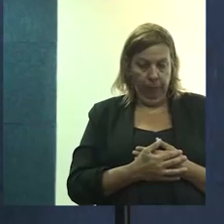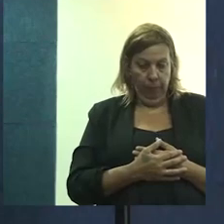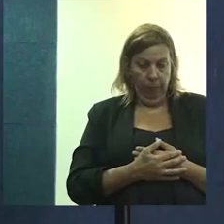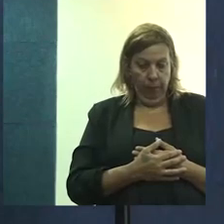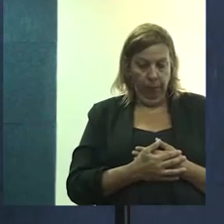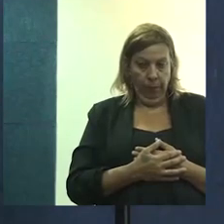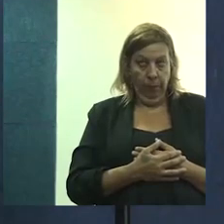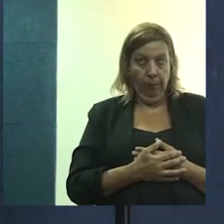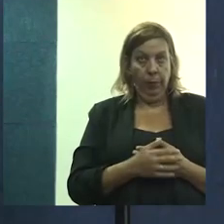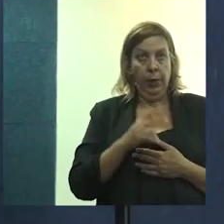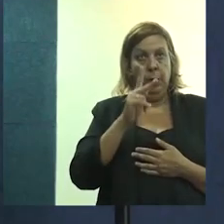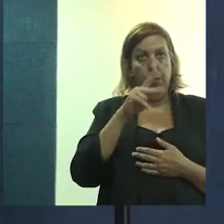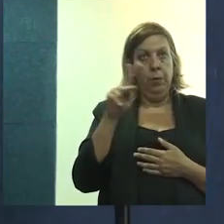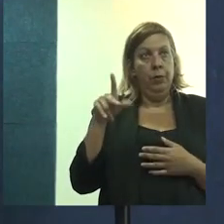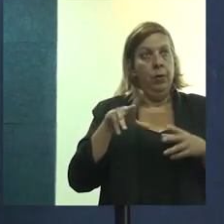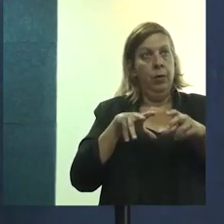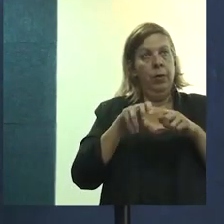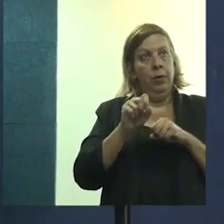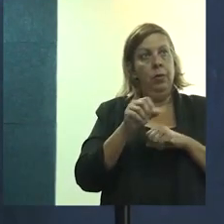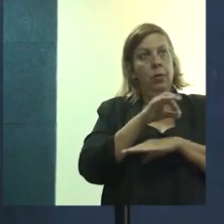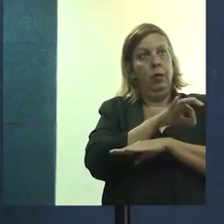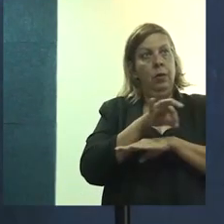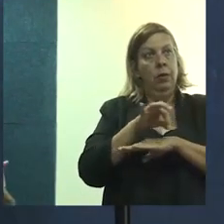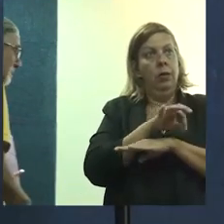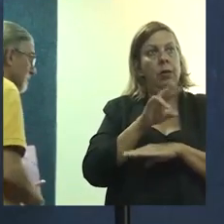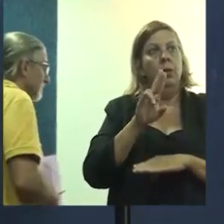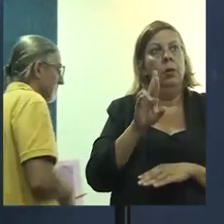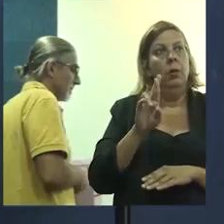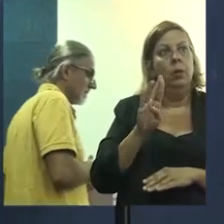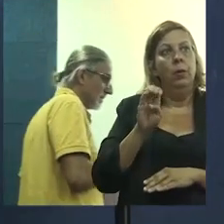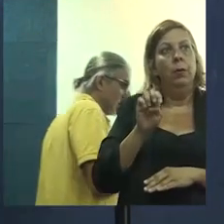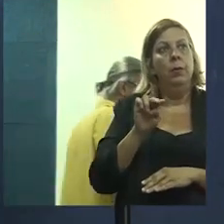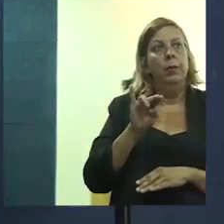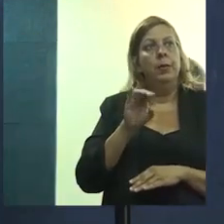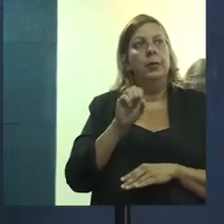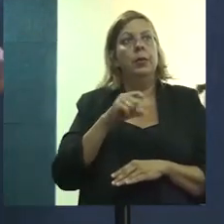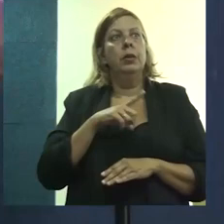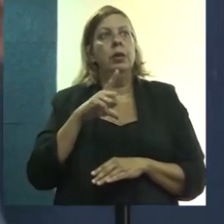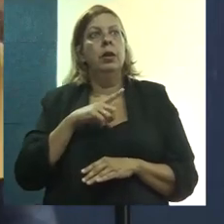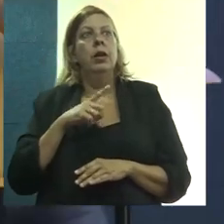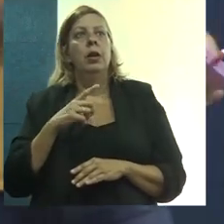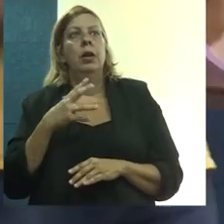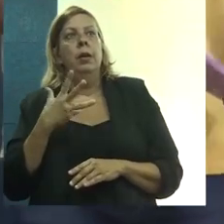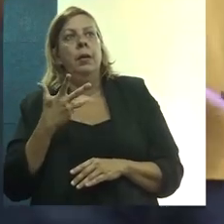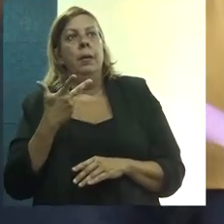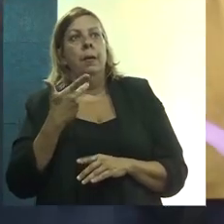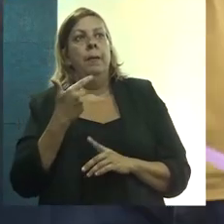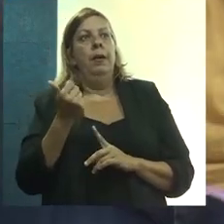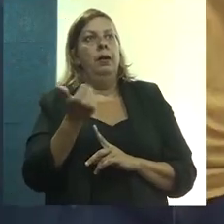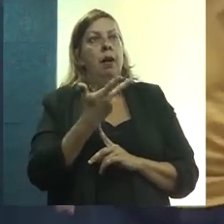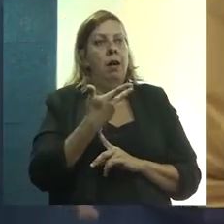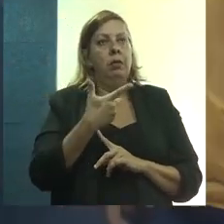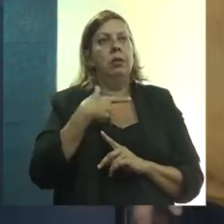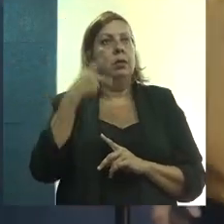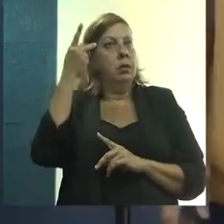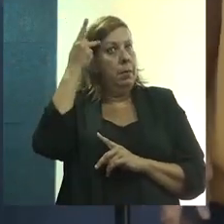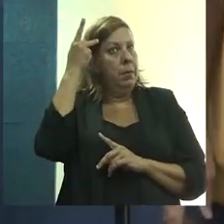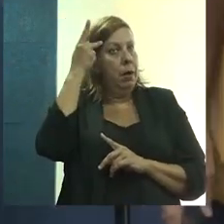O professor Márcio possui graduação em Arquitetura e Urbanismo pela Faculdade de Belas Artes de São Paulo,